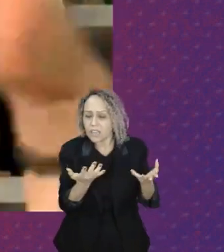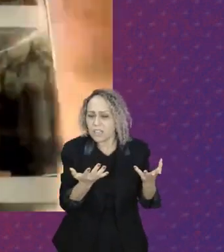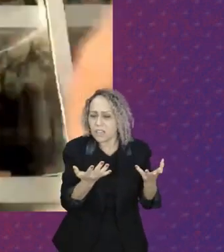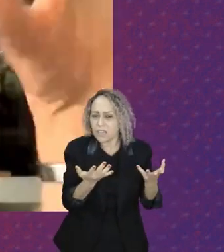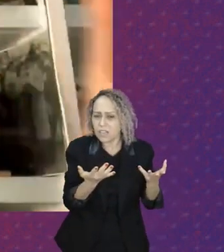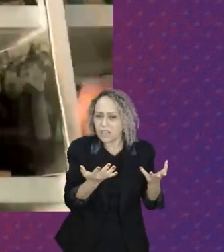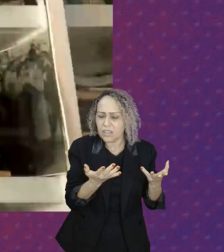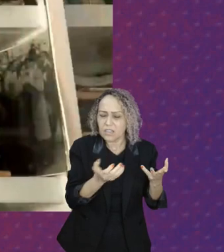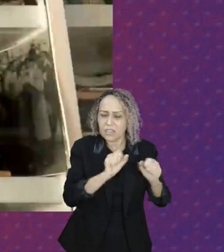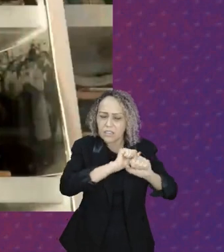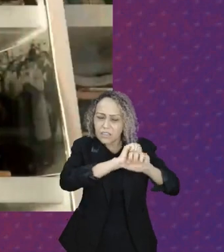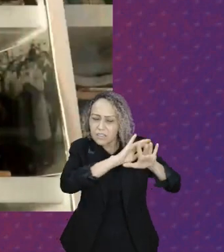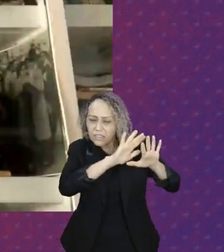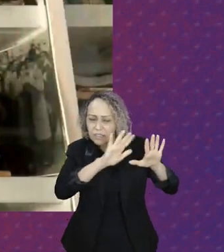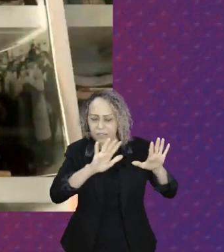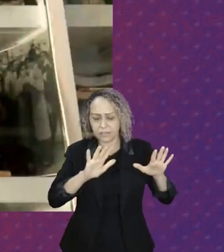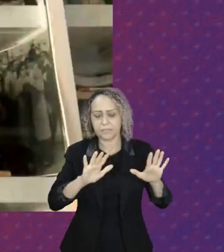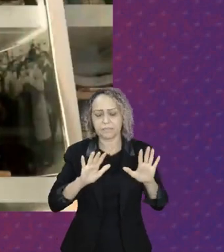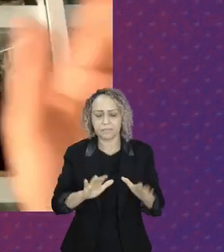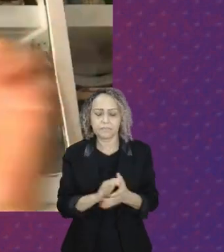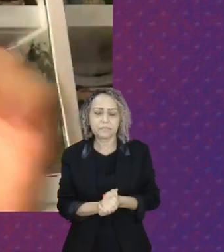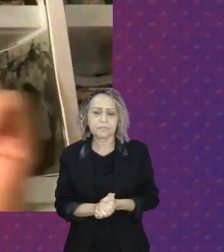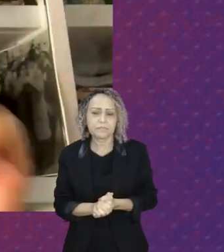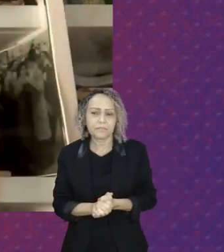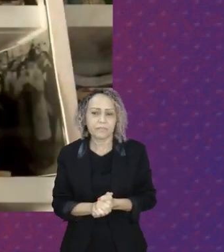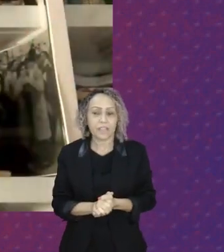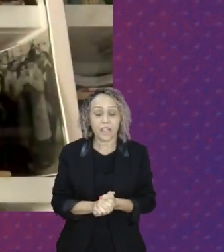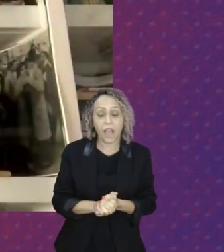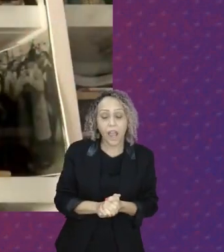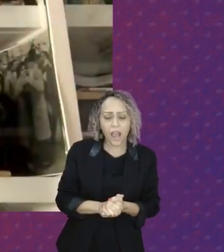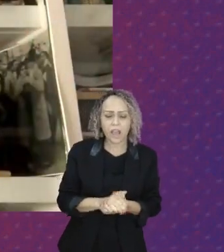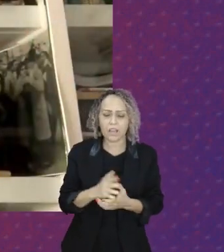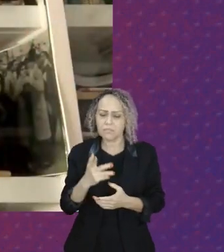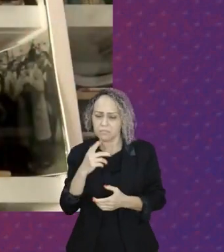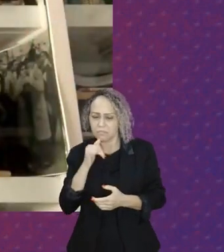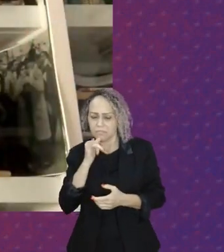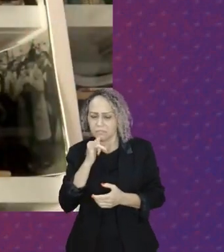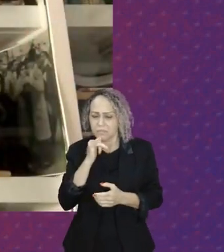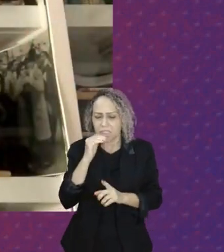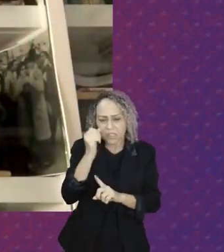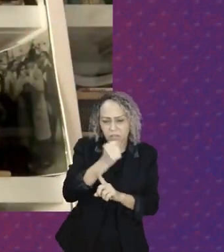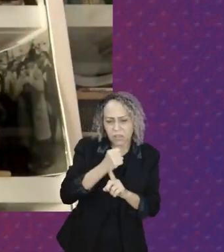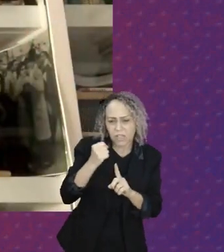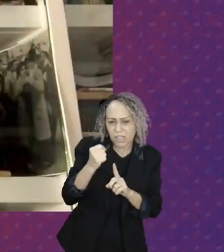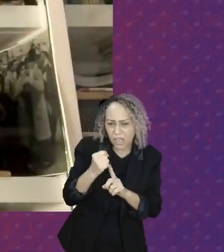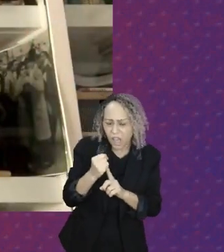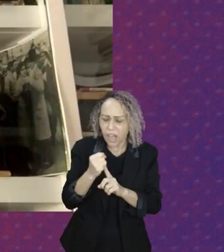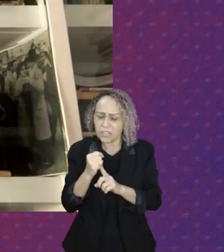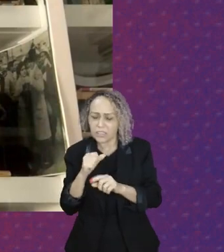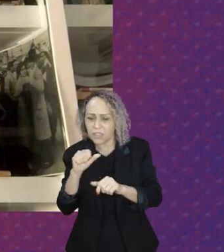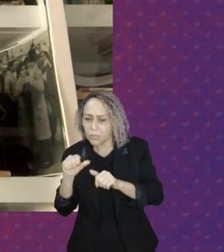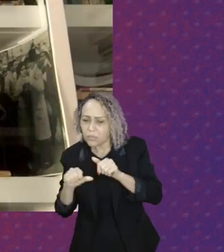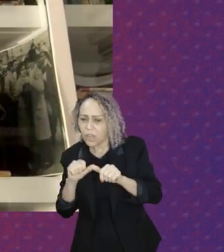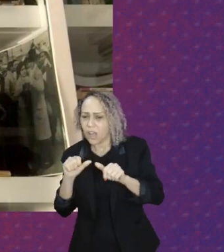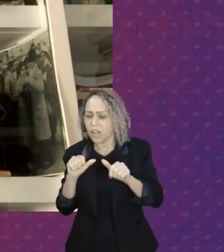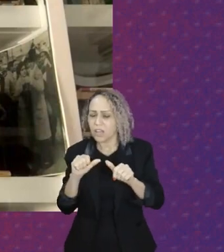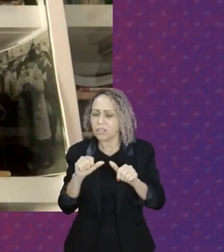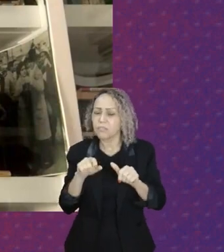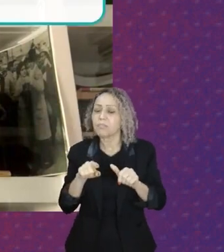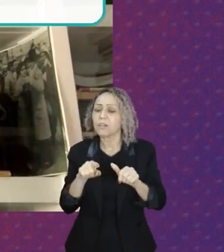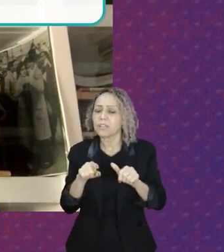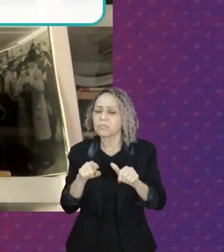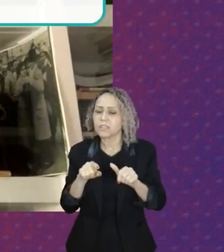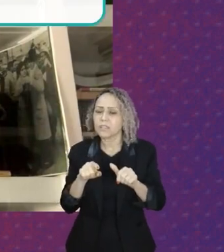que está rodando pela sociedade, que marca muito fortemente a educação, é a ideia